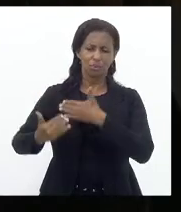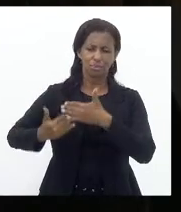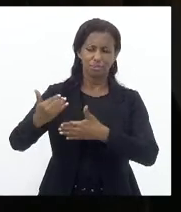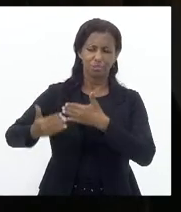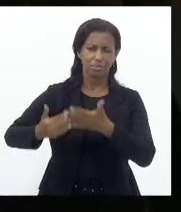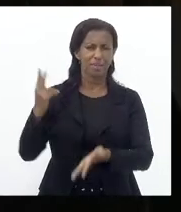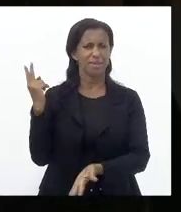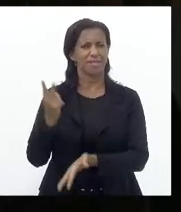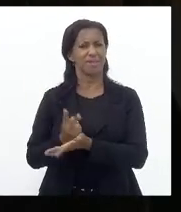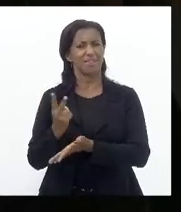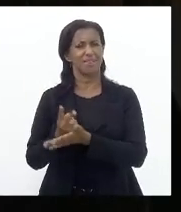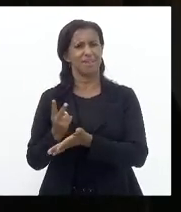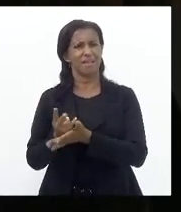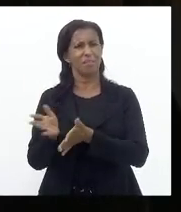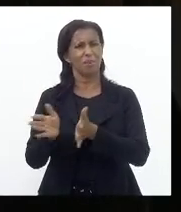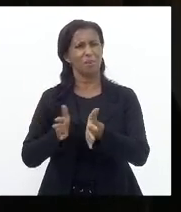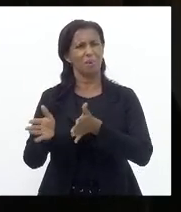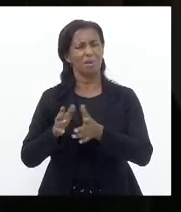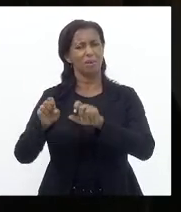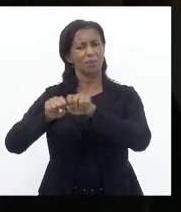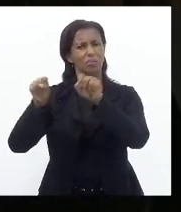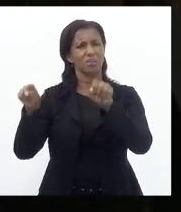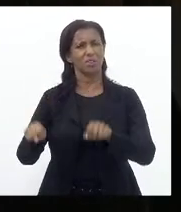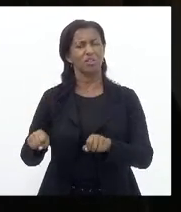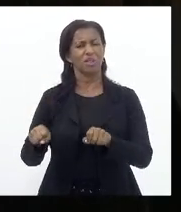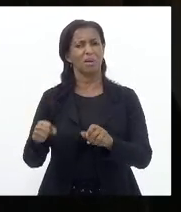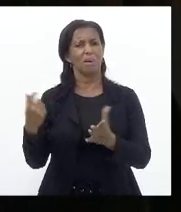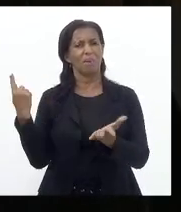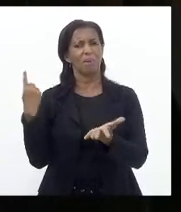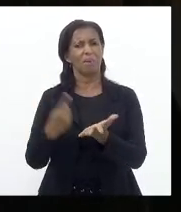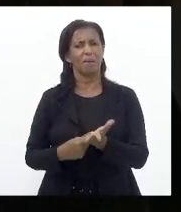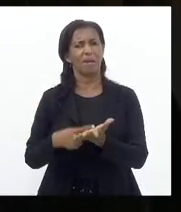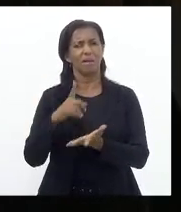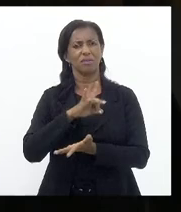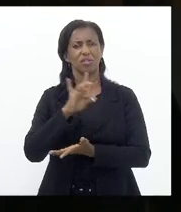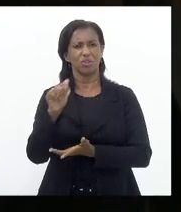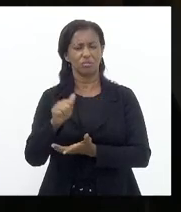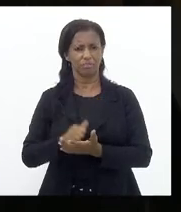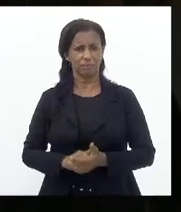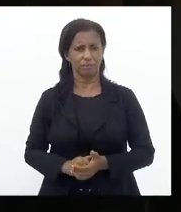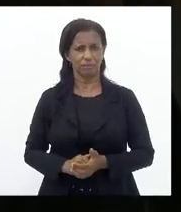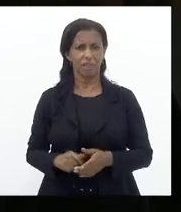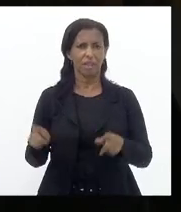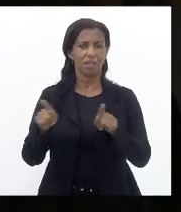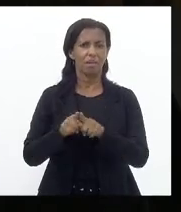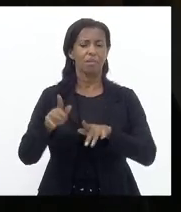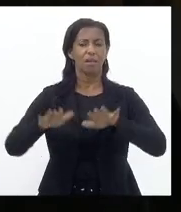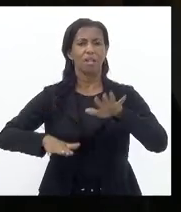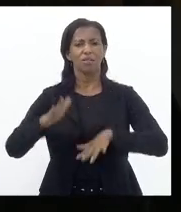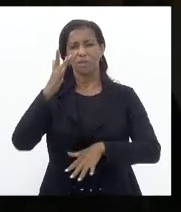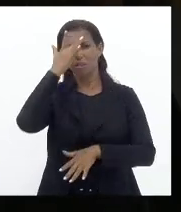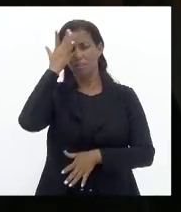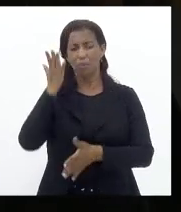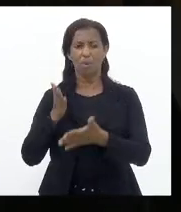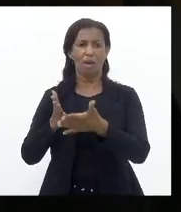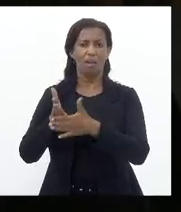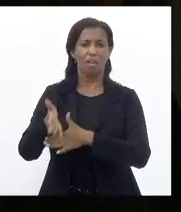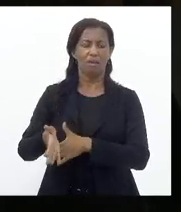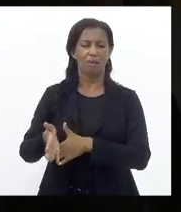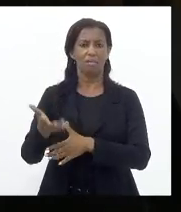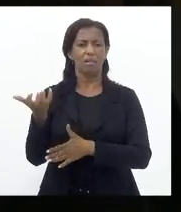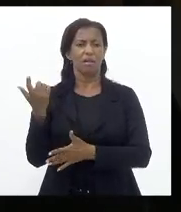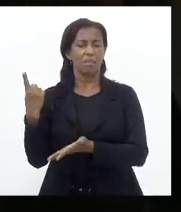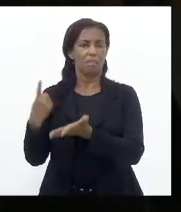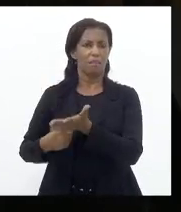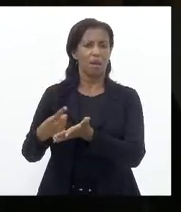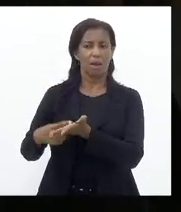No acesso Através do sistema De agendamento Muitas das vezes A pessoa Acessa Quer agendar Para